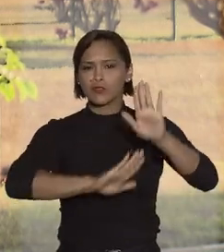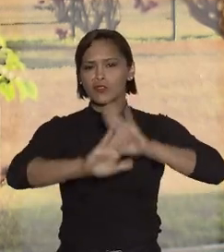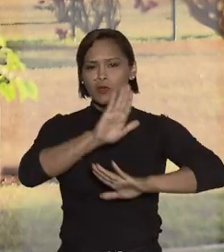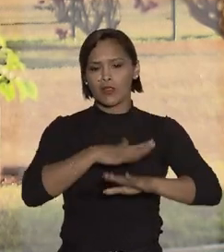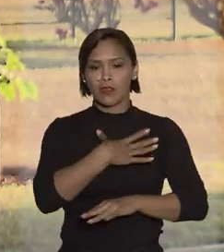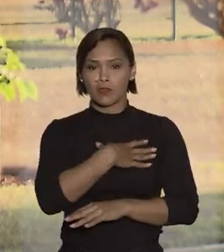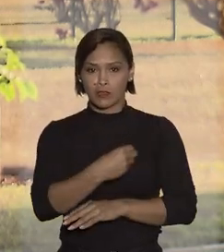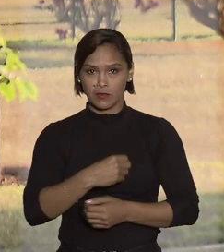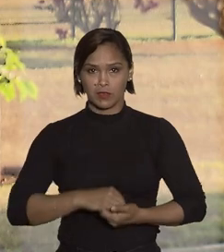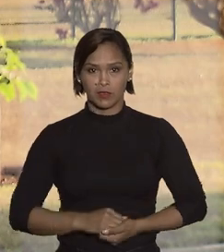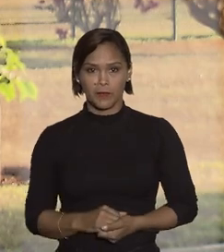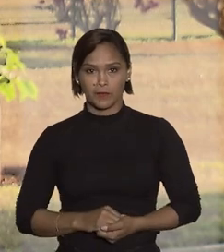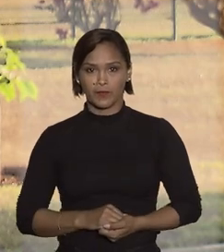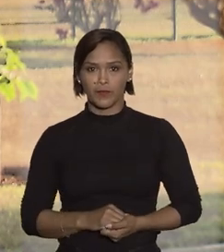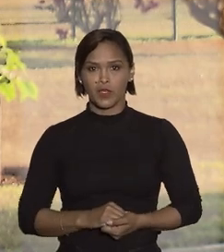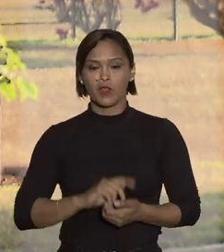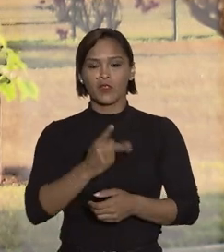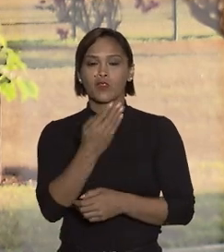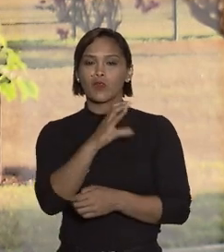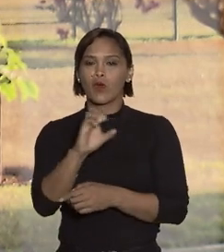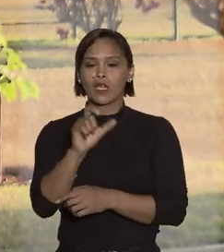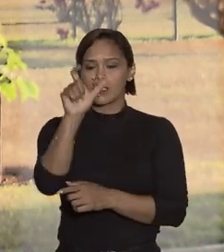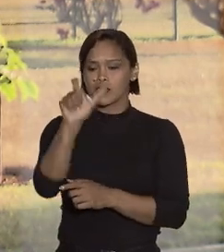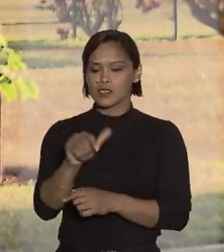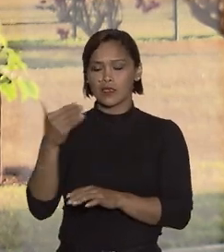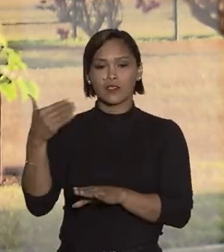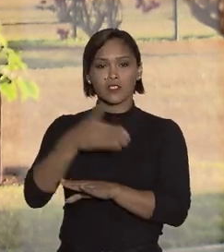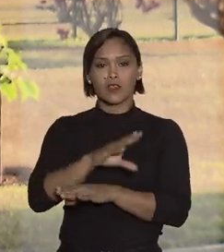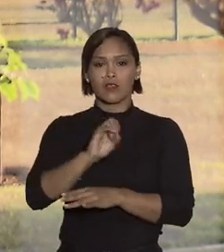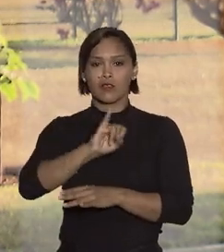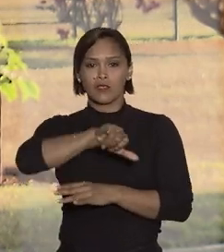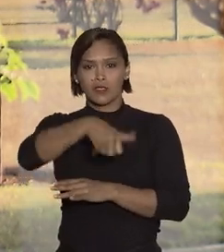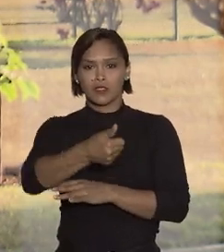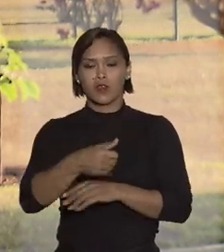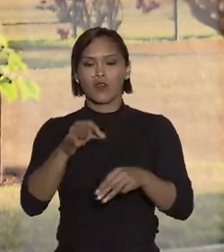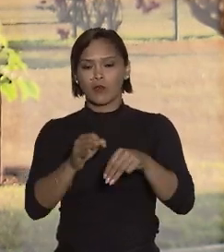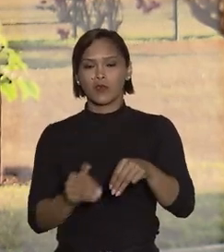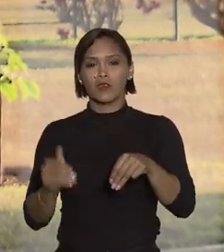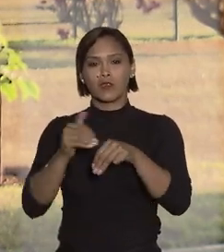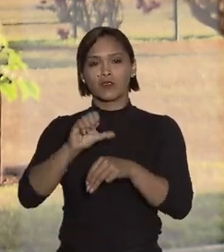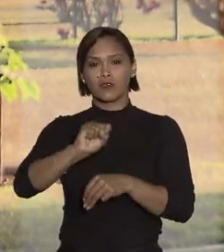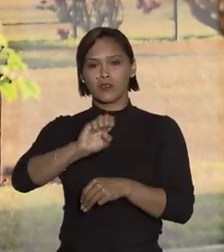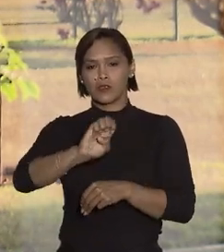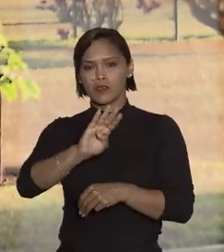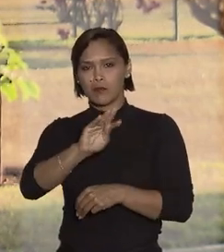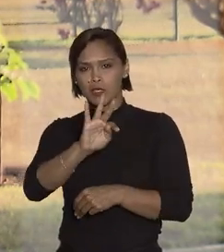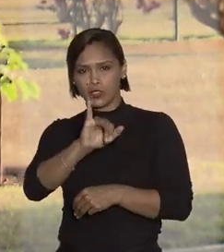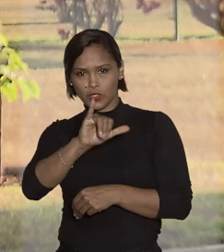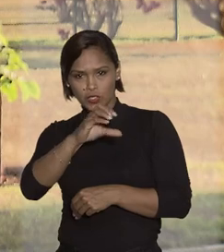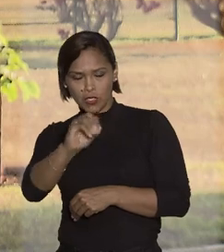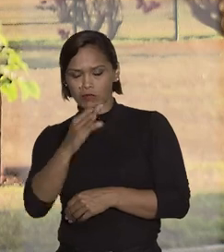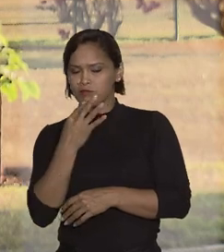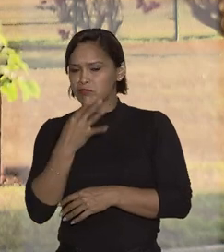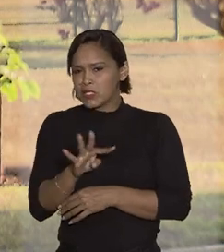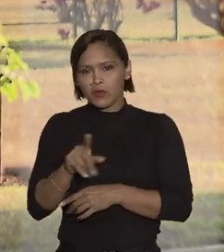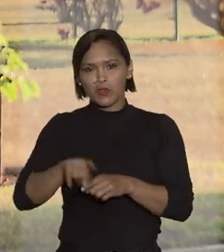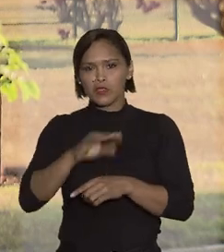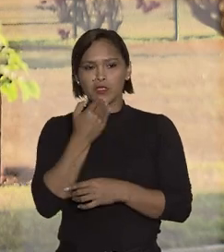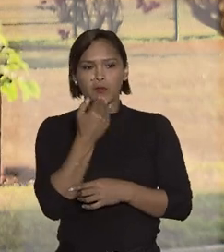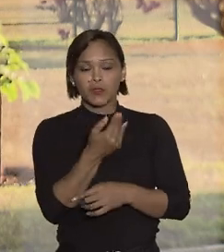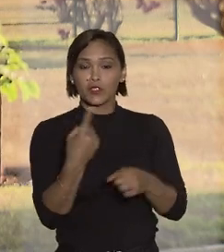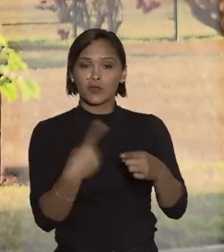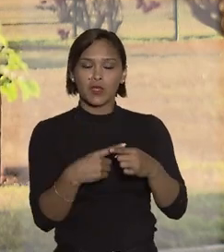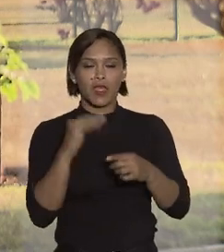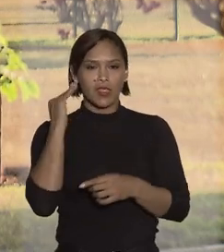cuidados dos filhos. No habeas corpus dirigido ao STJ, o relator ministro Sebastião Reis Júnior não conheceu do pedido,